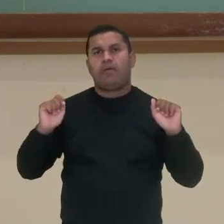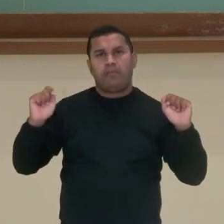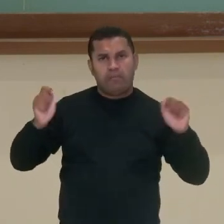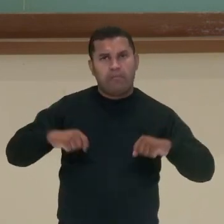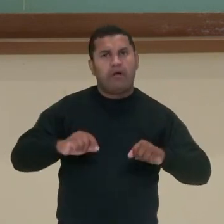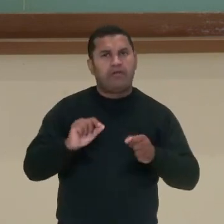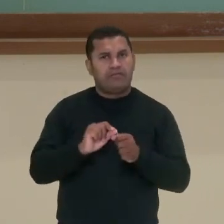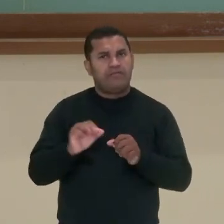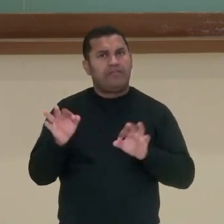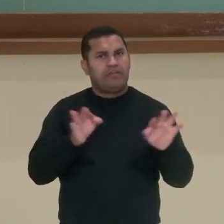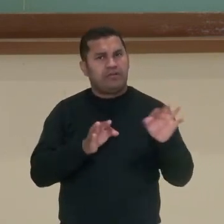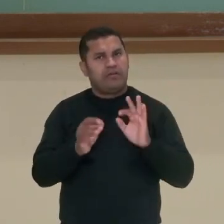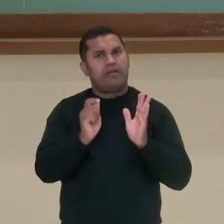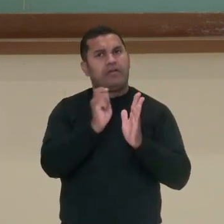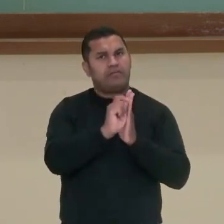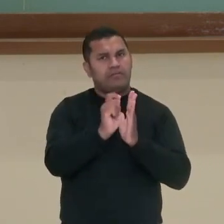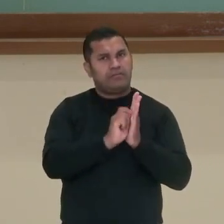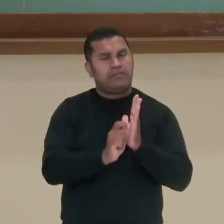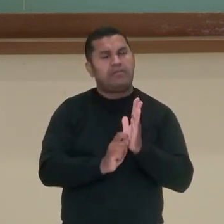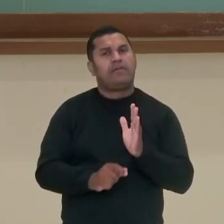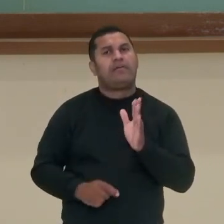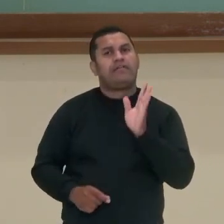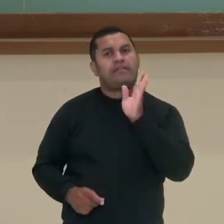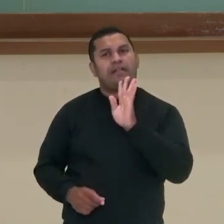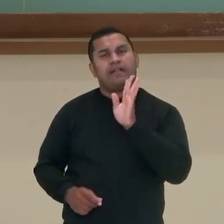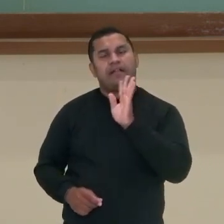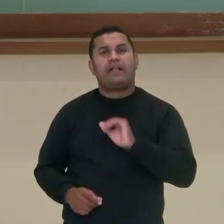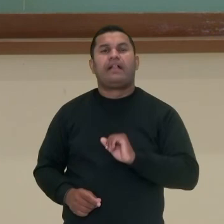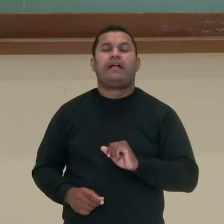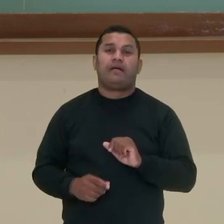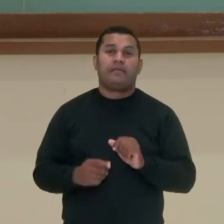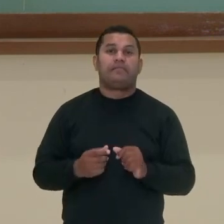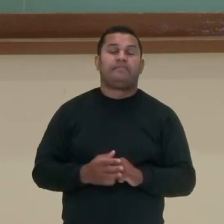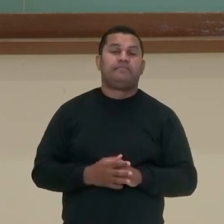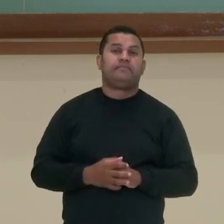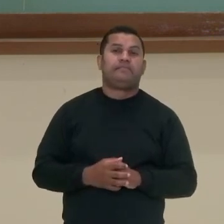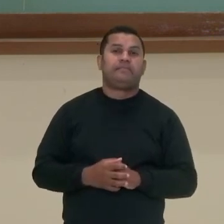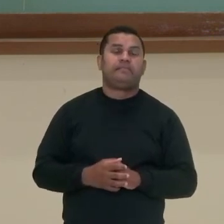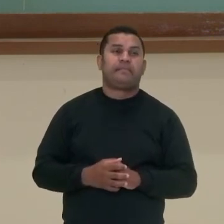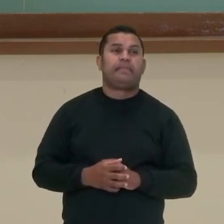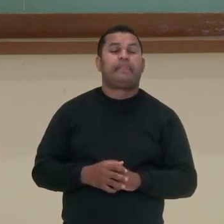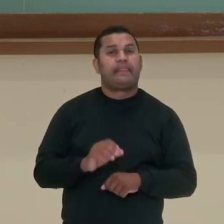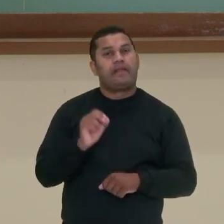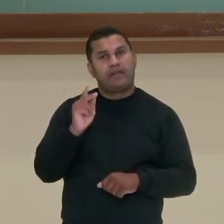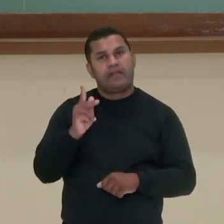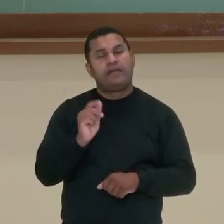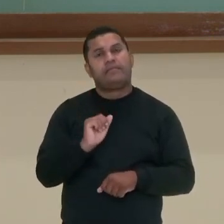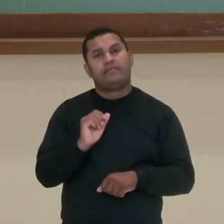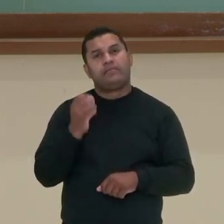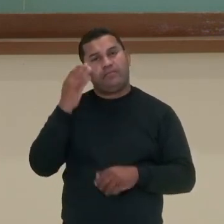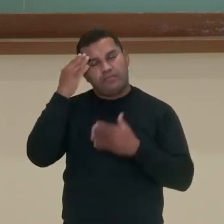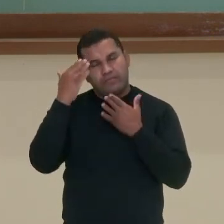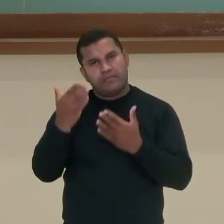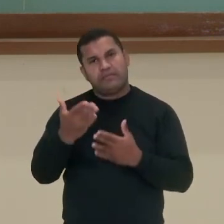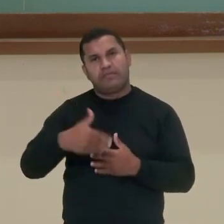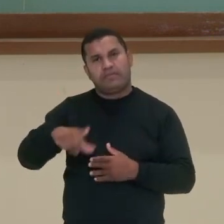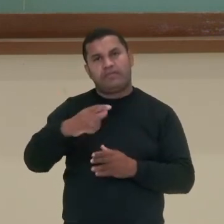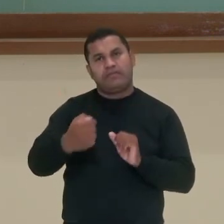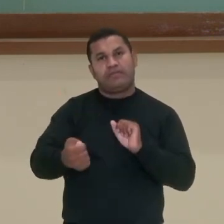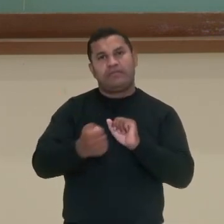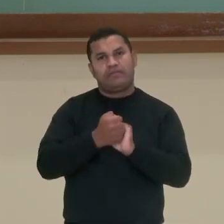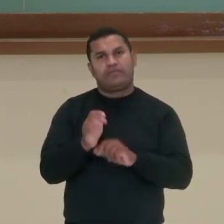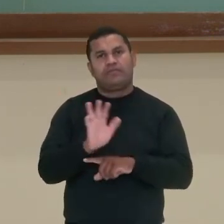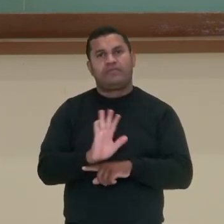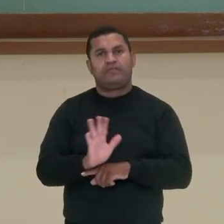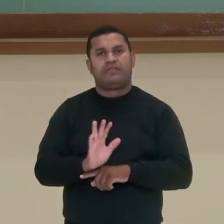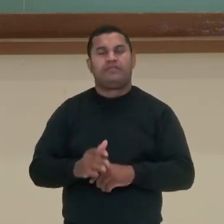comparativo, que dá para vocês fazer um bate-bola bem bacana sobre a história e a atualidade. Ok? Muito obrigado a todos vocês que estiveram nesse vídeo junto conosco. Até